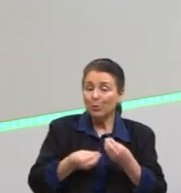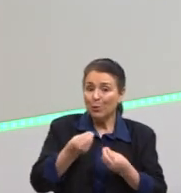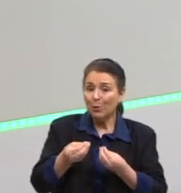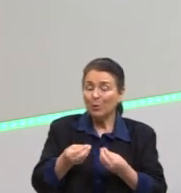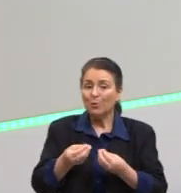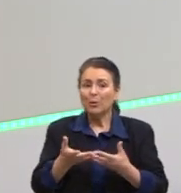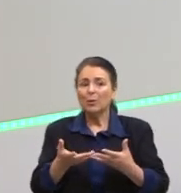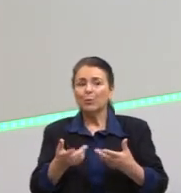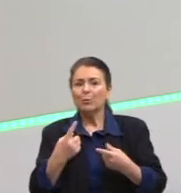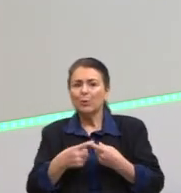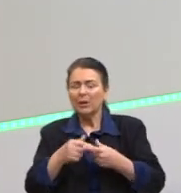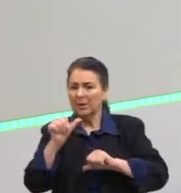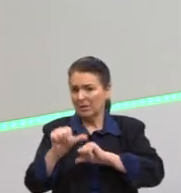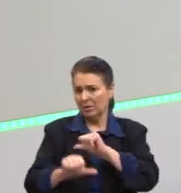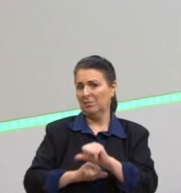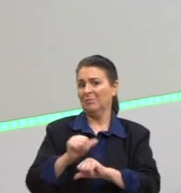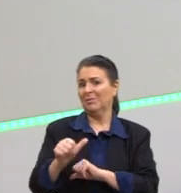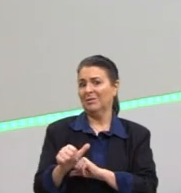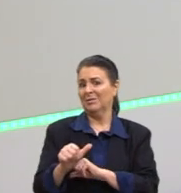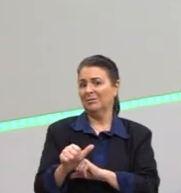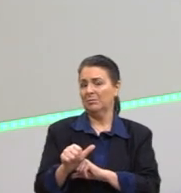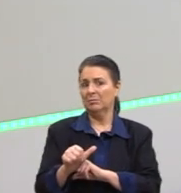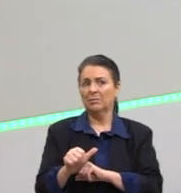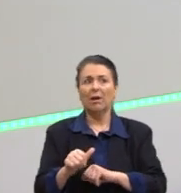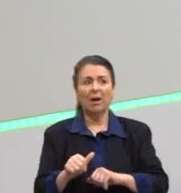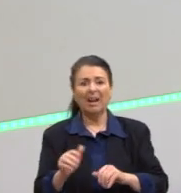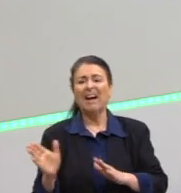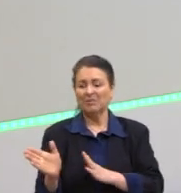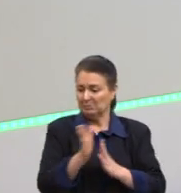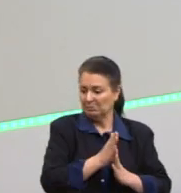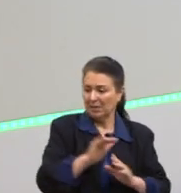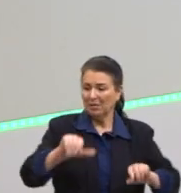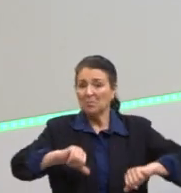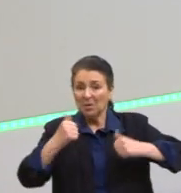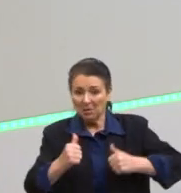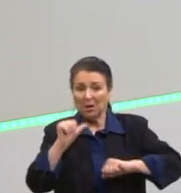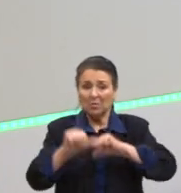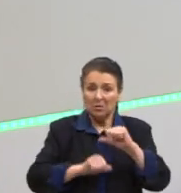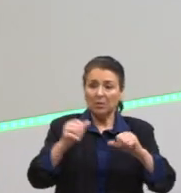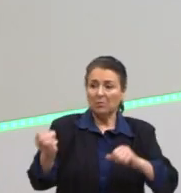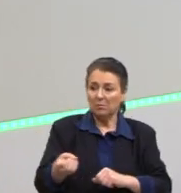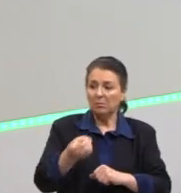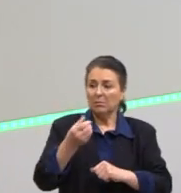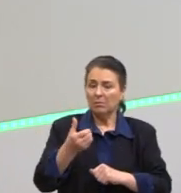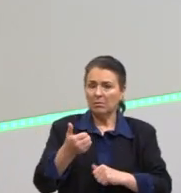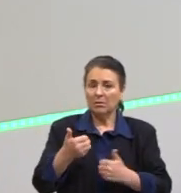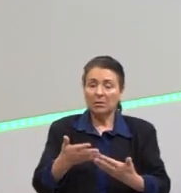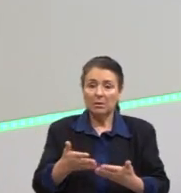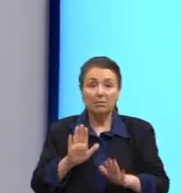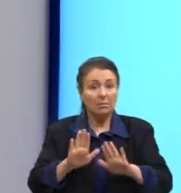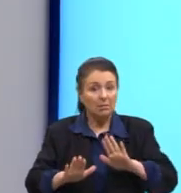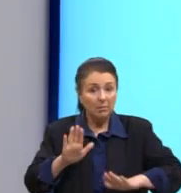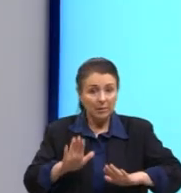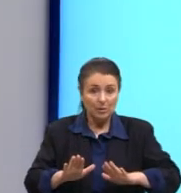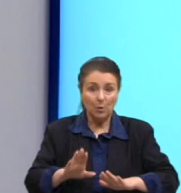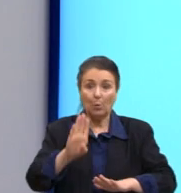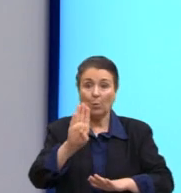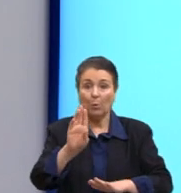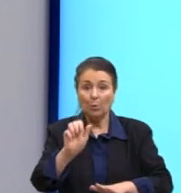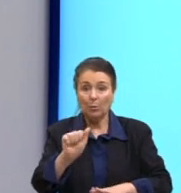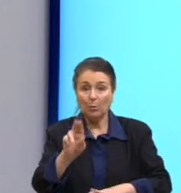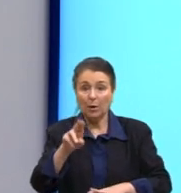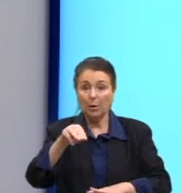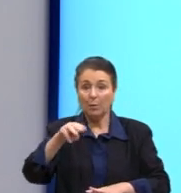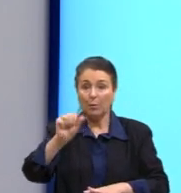intuito dessa mudança. Então, nem sempre melhorar é mudar. Mas é uma frase pós-modernas. Ele cita aqui o Balmo. As